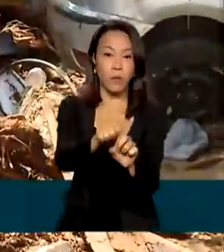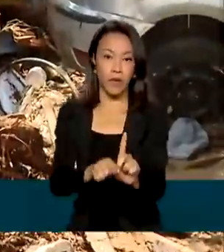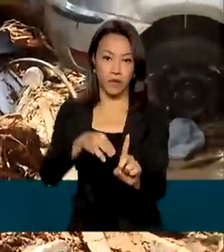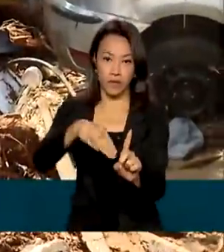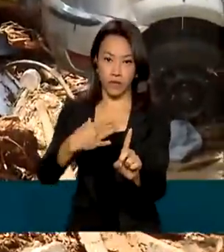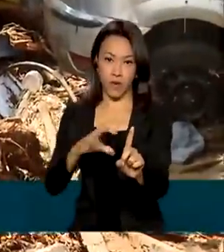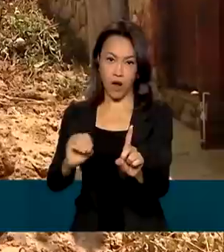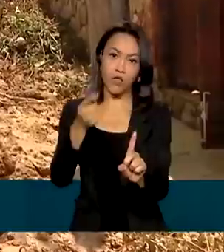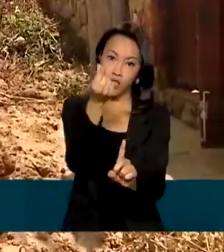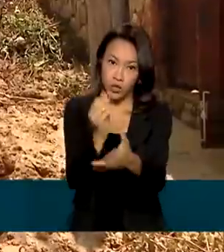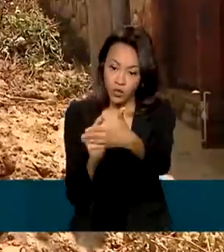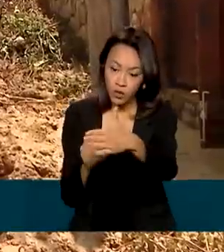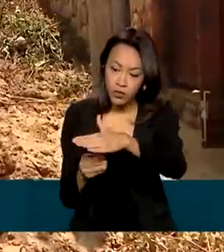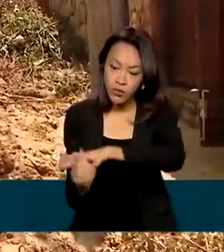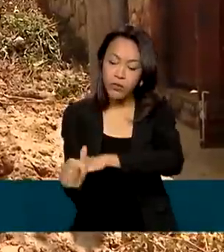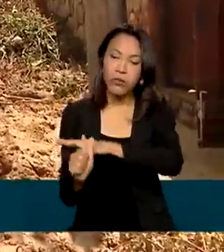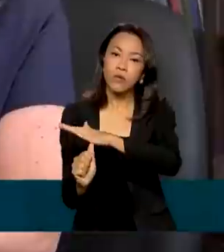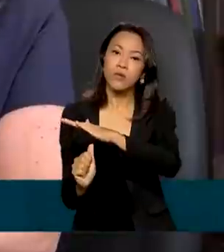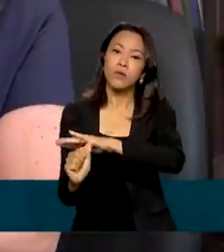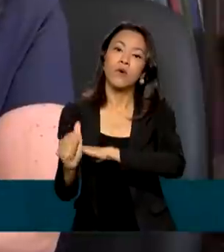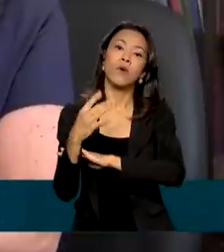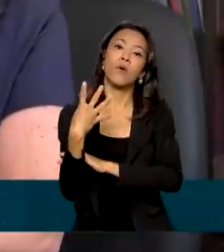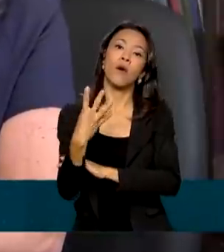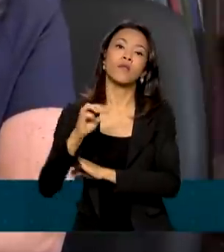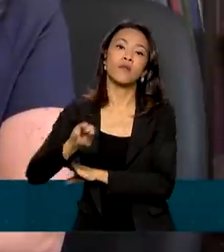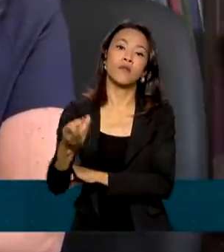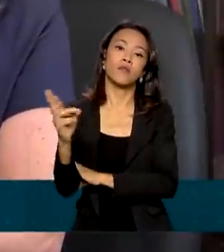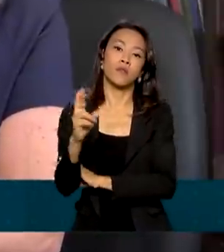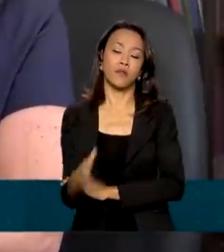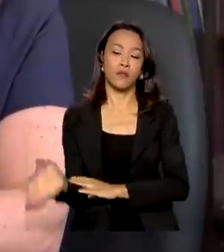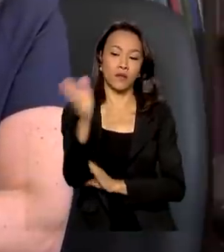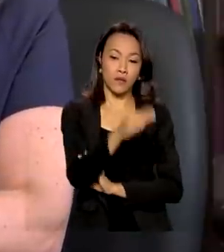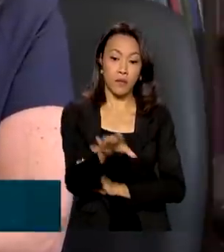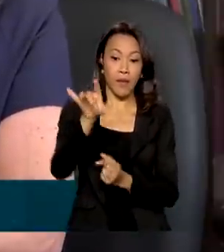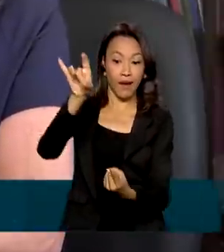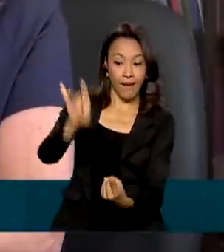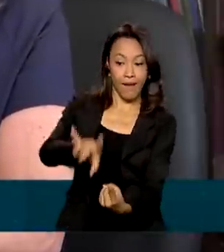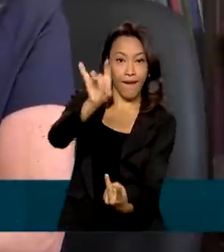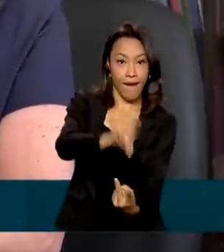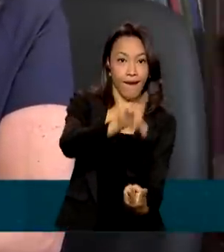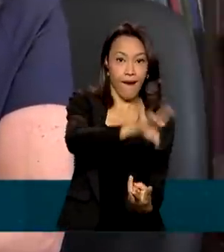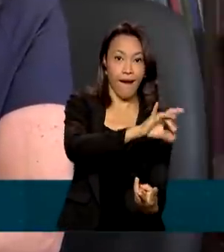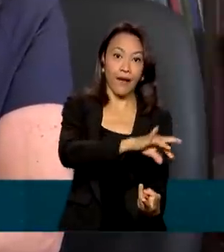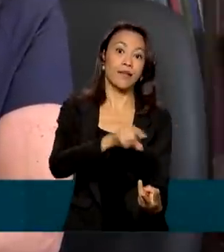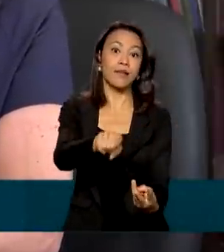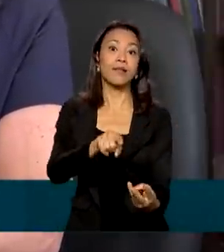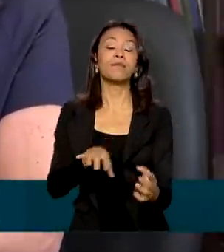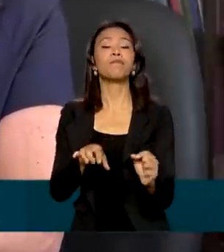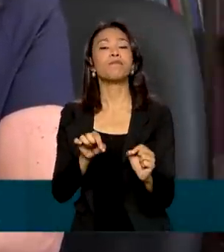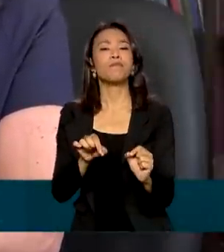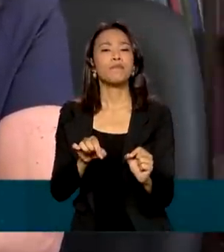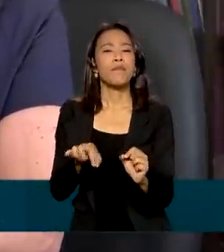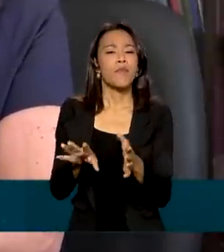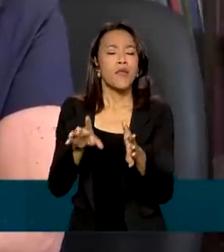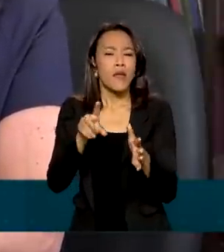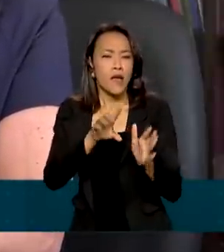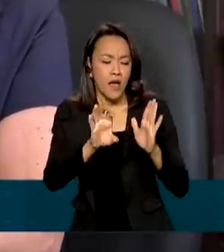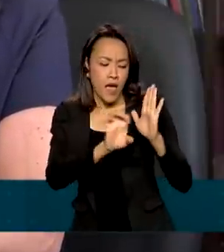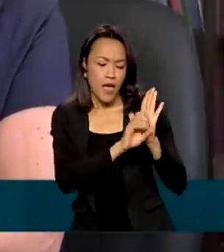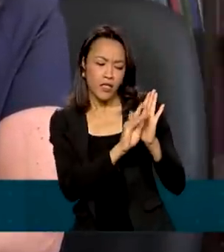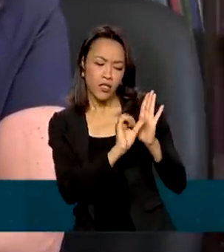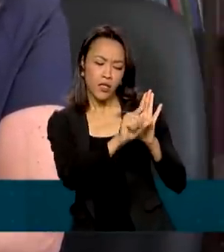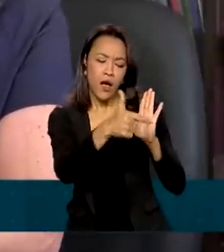investimento de R$ 4 milhões. Para cada edital a ser publicado, a CAPES definirá os temas